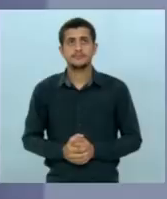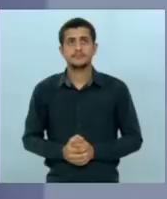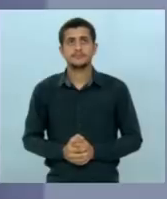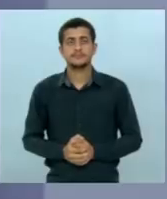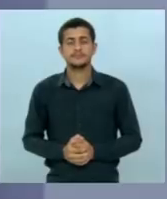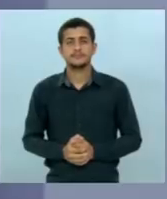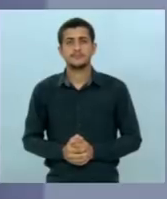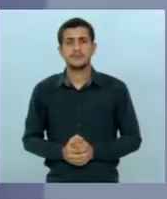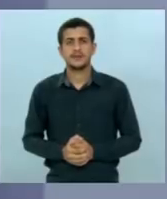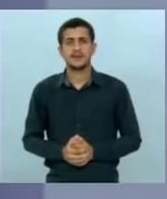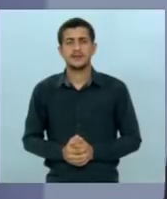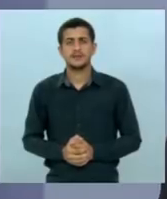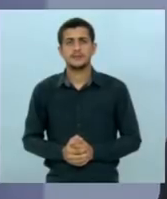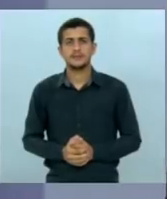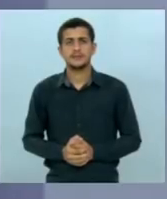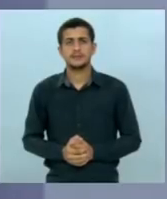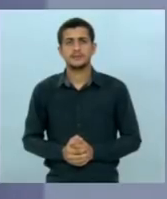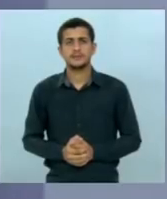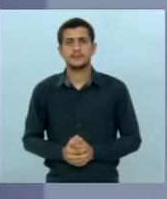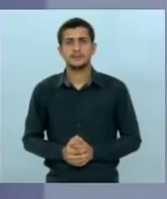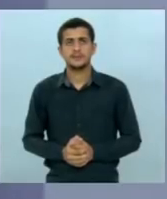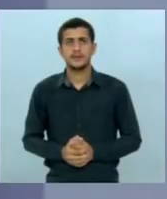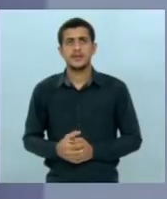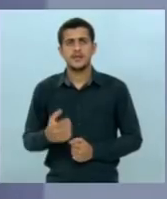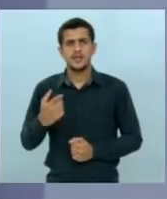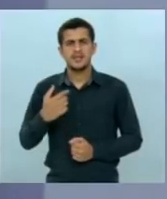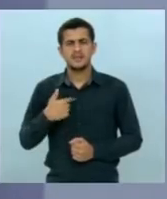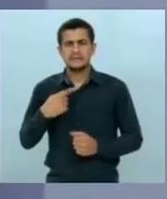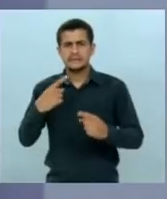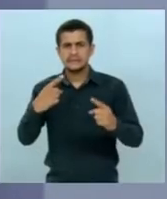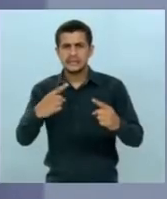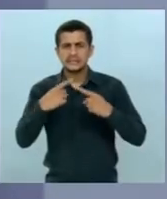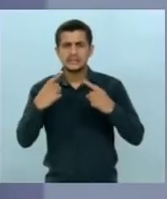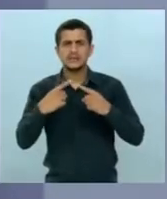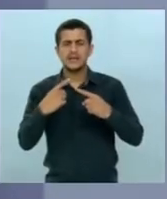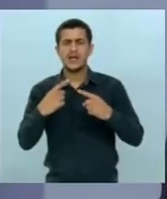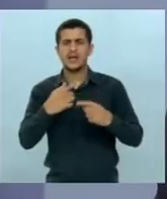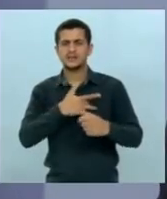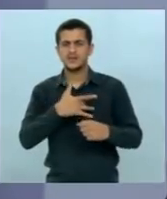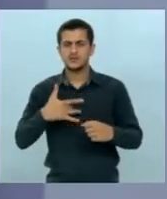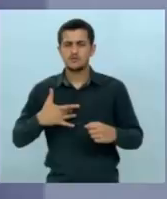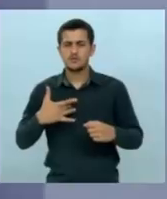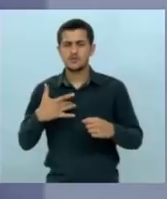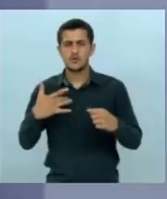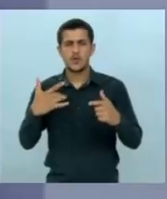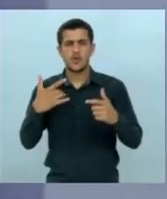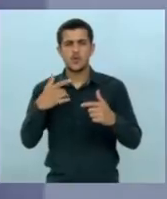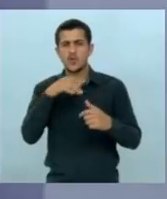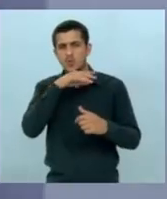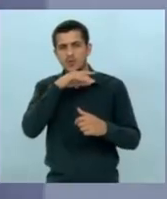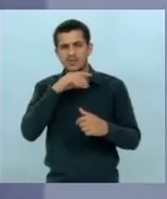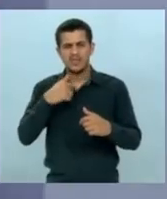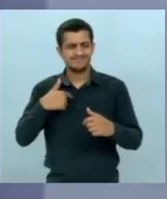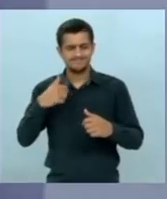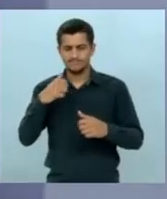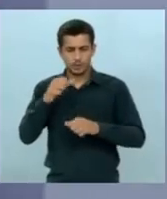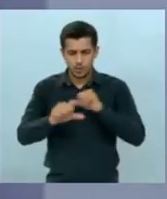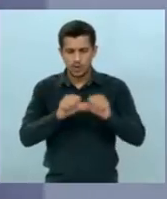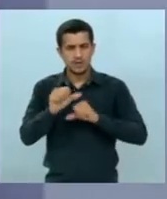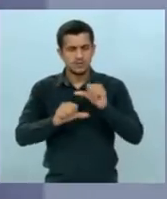eu tenho visto candidato que o senhor está dizendo e criticando muito a questão da saúde dizendo que que vai mudar tudo